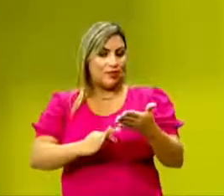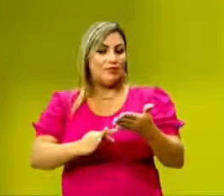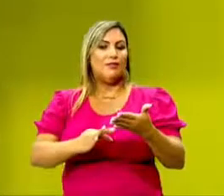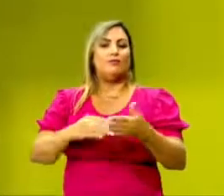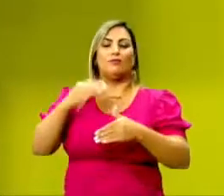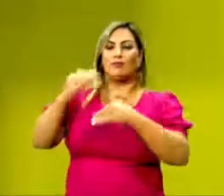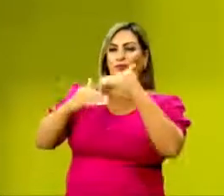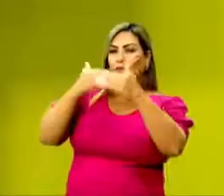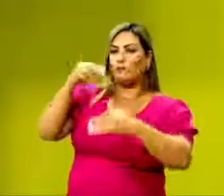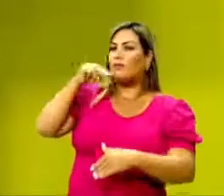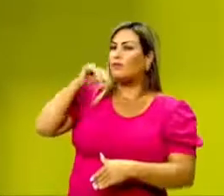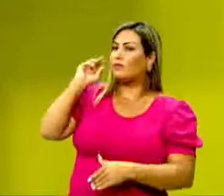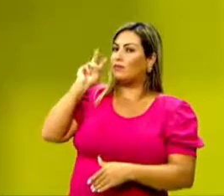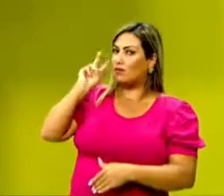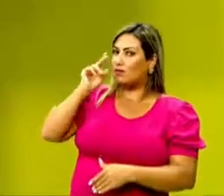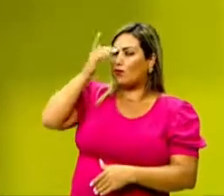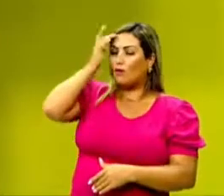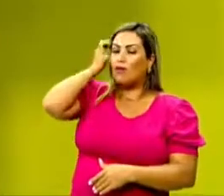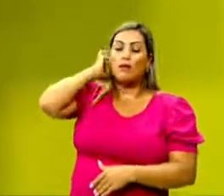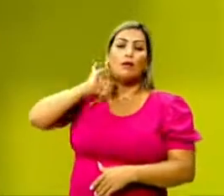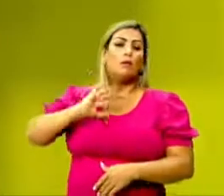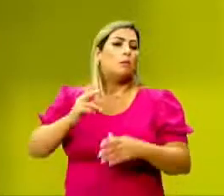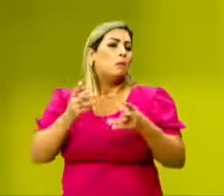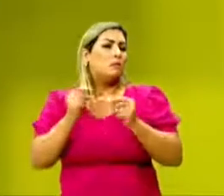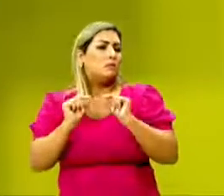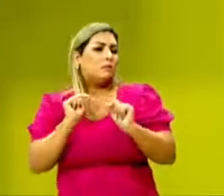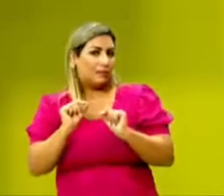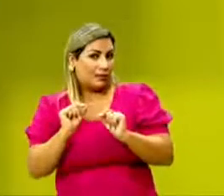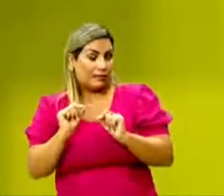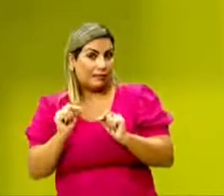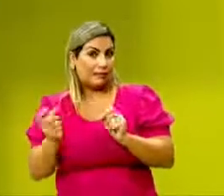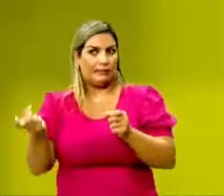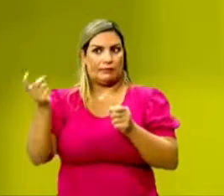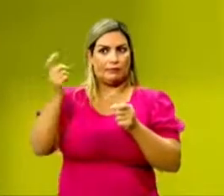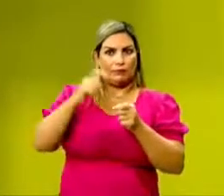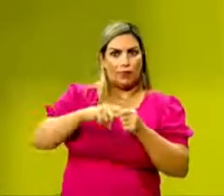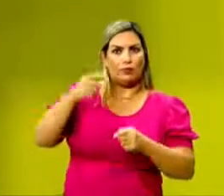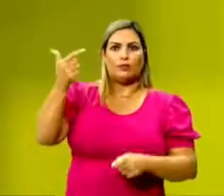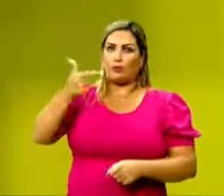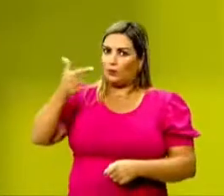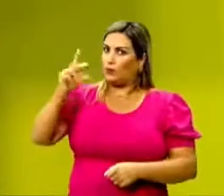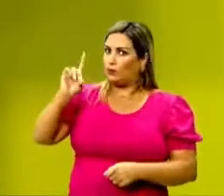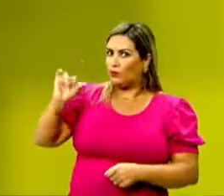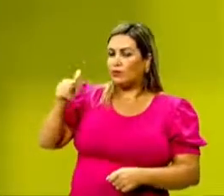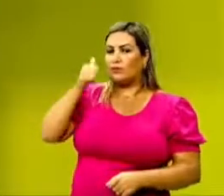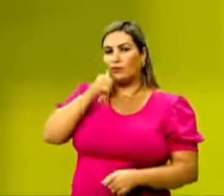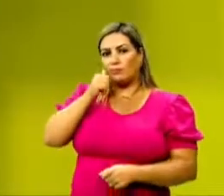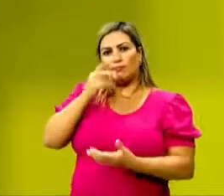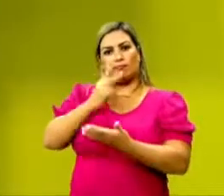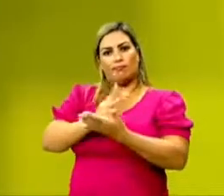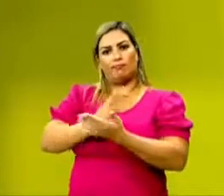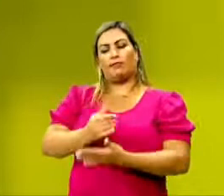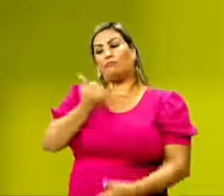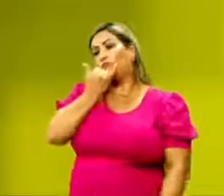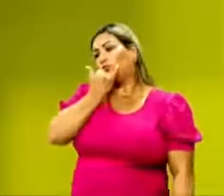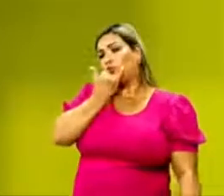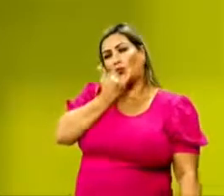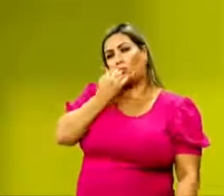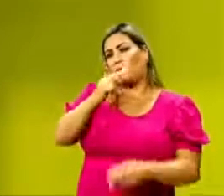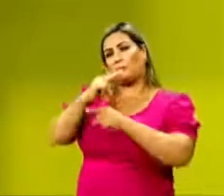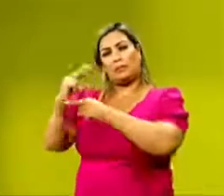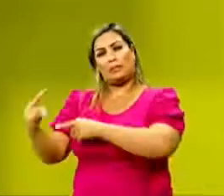desenvolvimento dessa narrativa, nós vamos percebendo que ela volta no segundo dia e a menina dá a mesma desculpa.